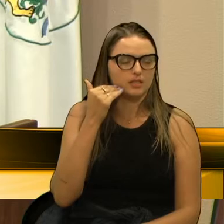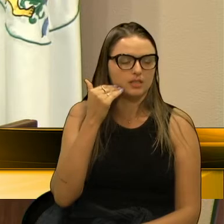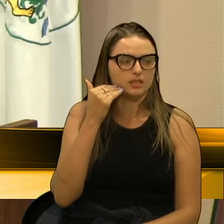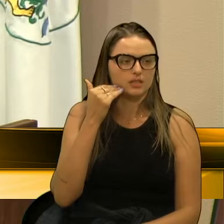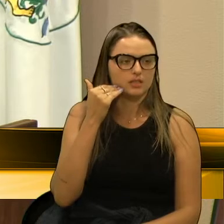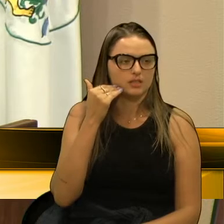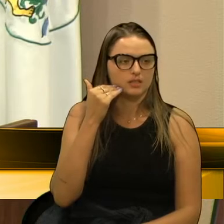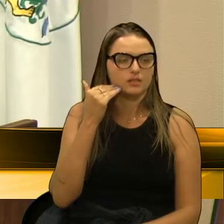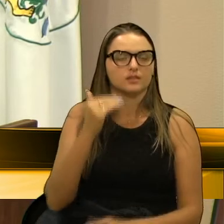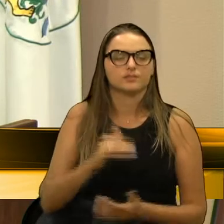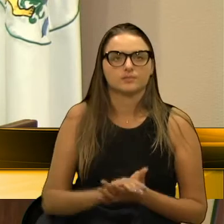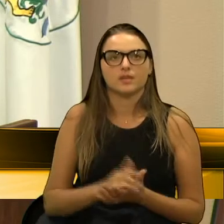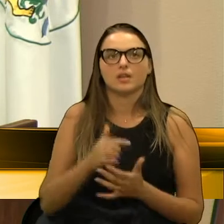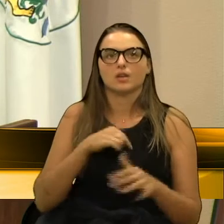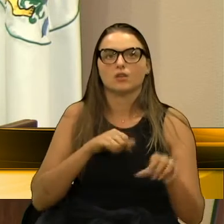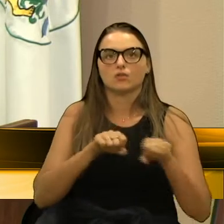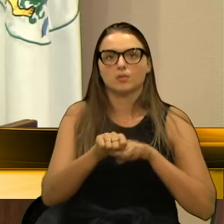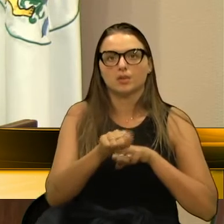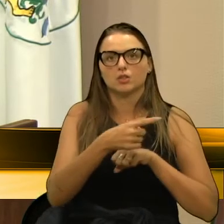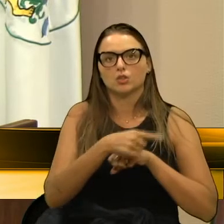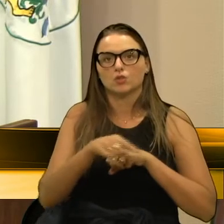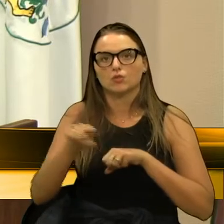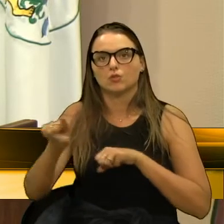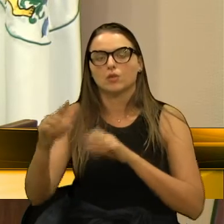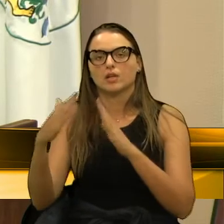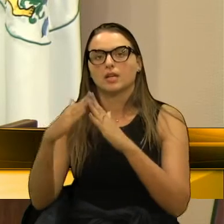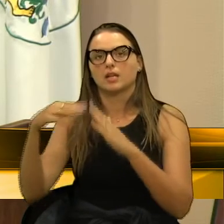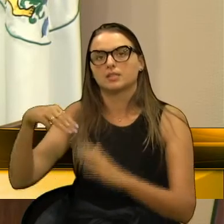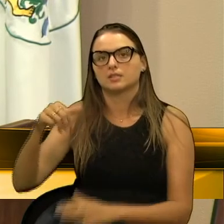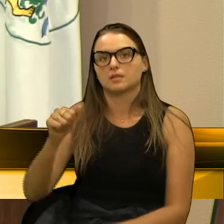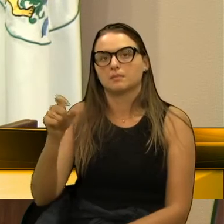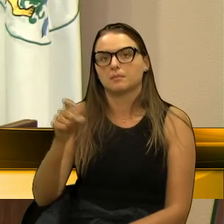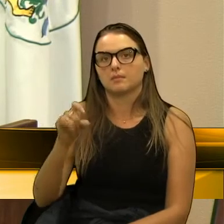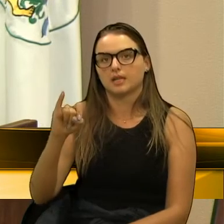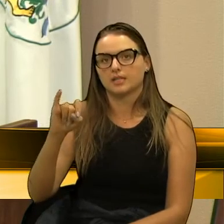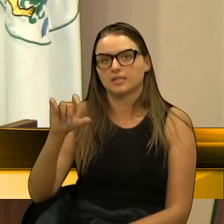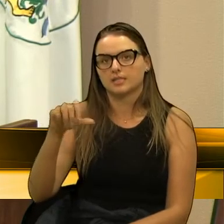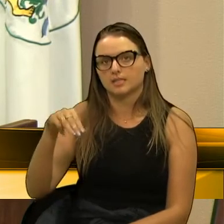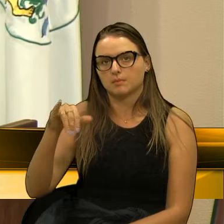Formado, fui morar em Maximiliano de Almeida, município pequeno,